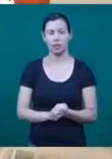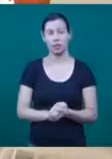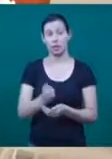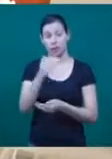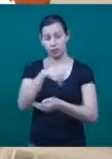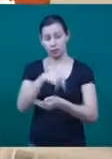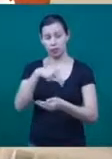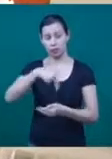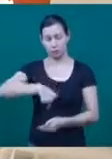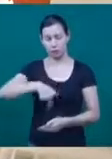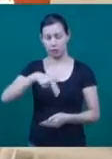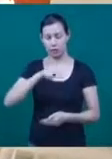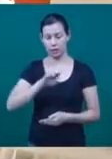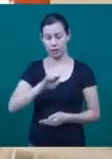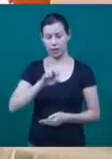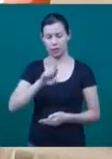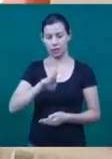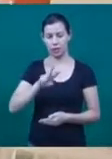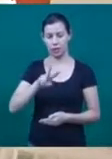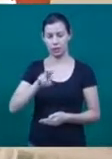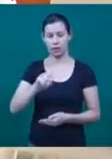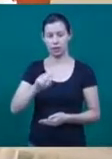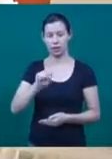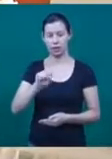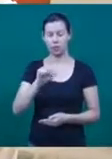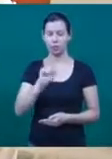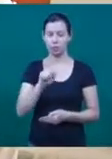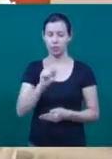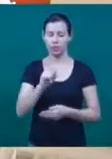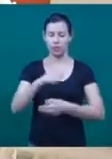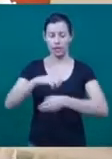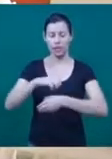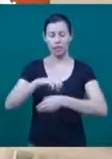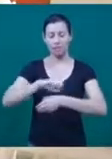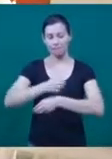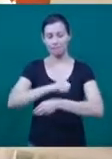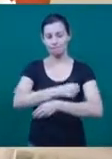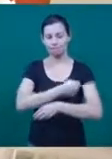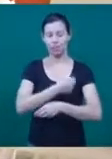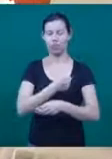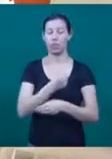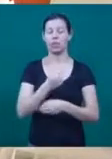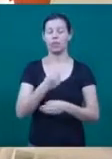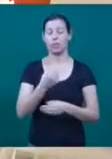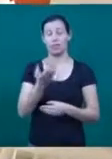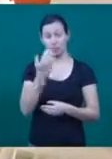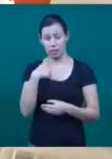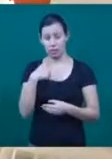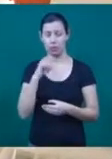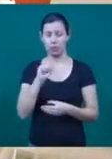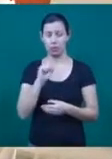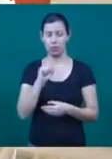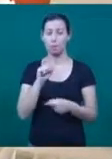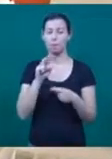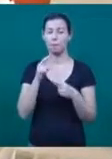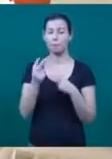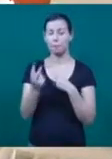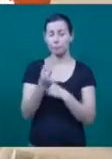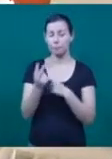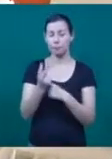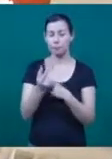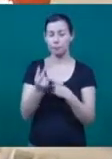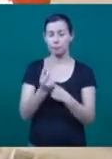imunológico da pessoa, que é feito para a gente se defender de vírus e bactérias, ele sofre algumas mutações, ele